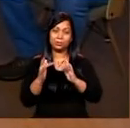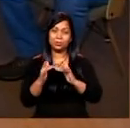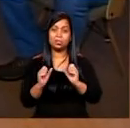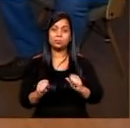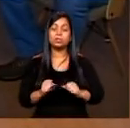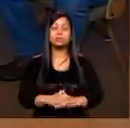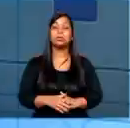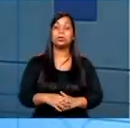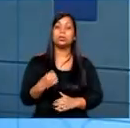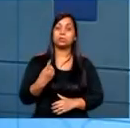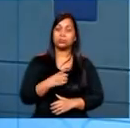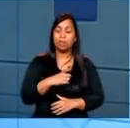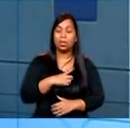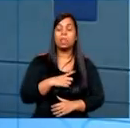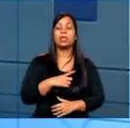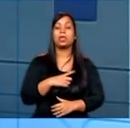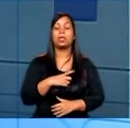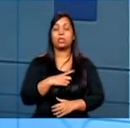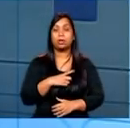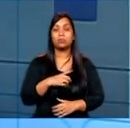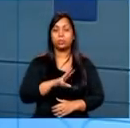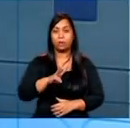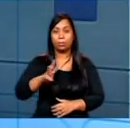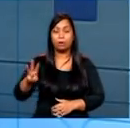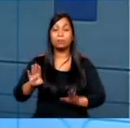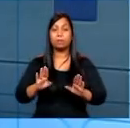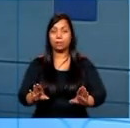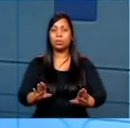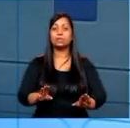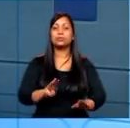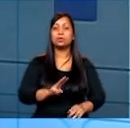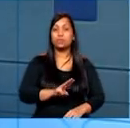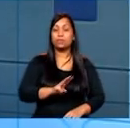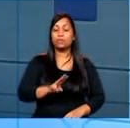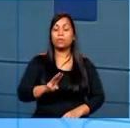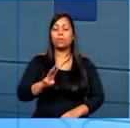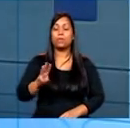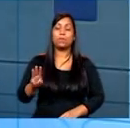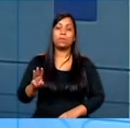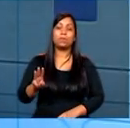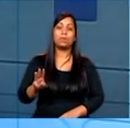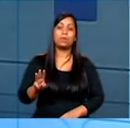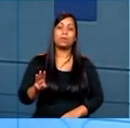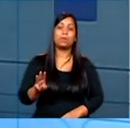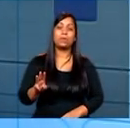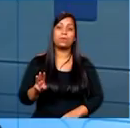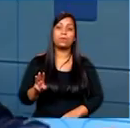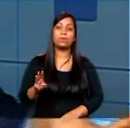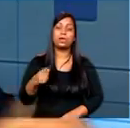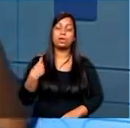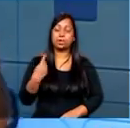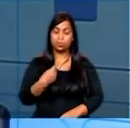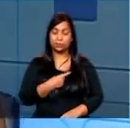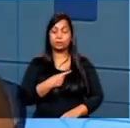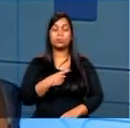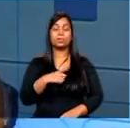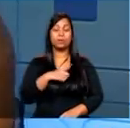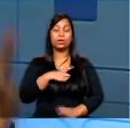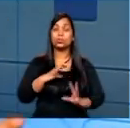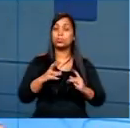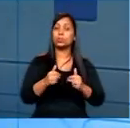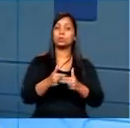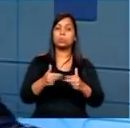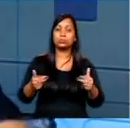gente. Passo. A gente tem uma página, a gente tem um site, mas eu vou passar a página que é por onde a gente movimenta